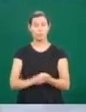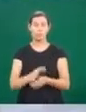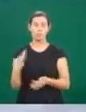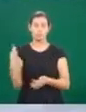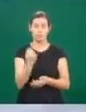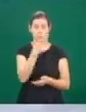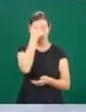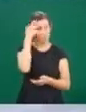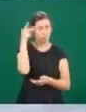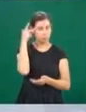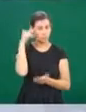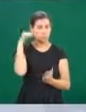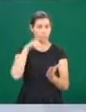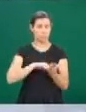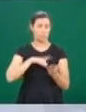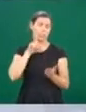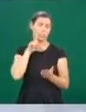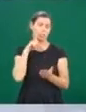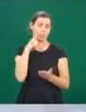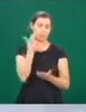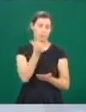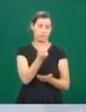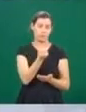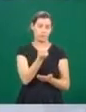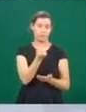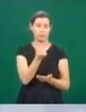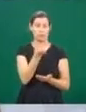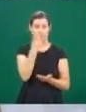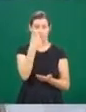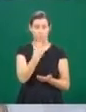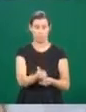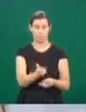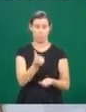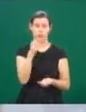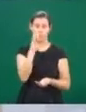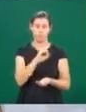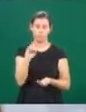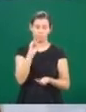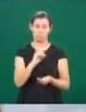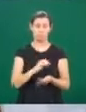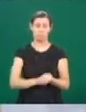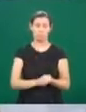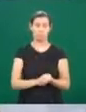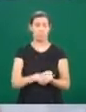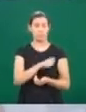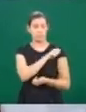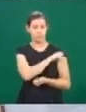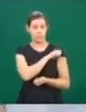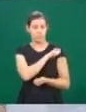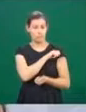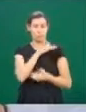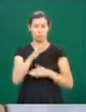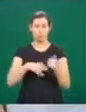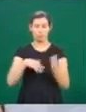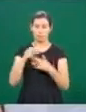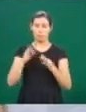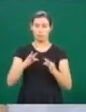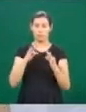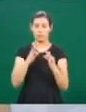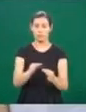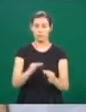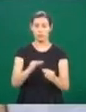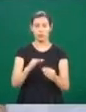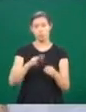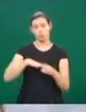pode participar. As inscrições estão abertas, será até o dia do evento, ou seja, no dia 16 de outubro, um pouquinho antes do evento. Podem participar alunos,